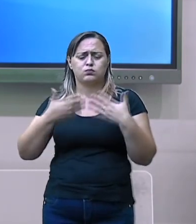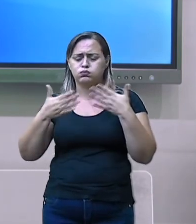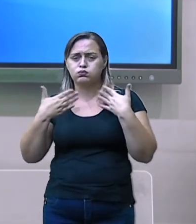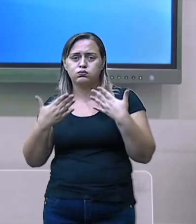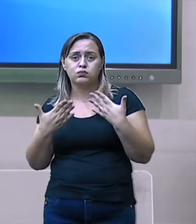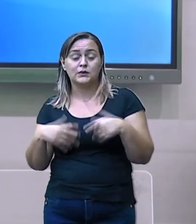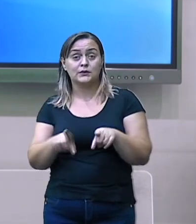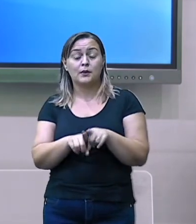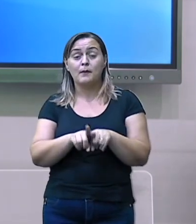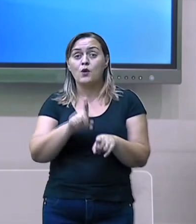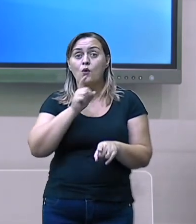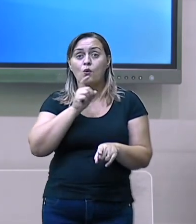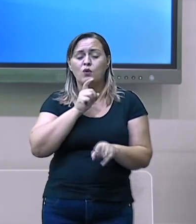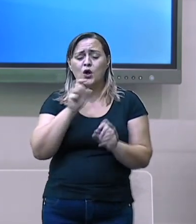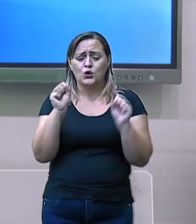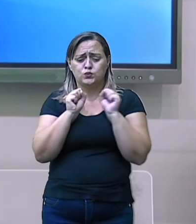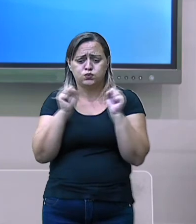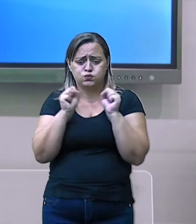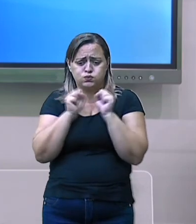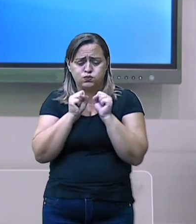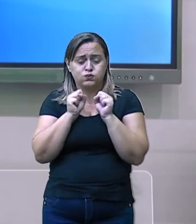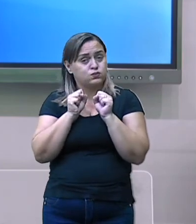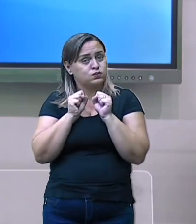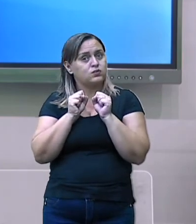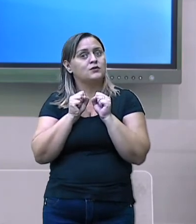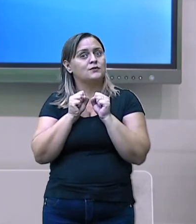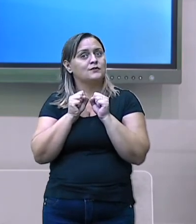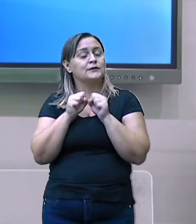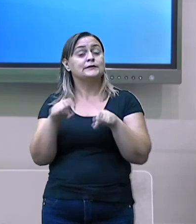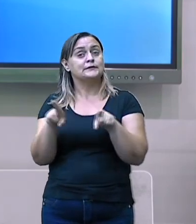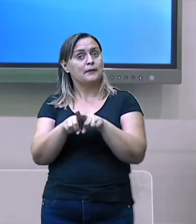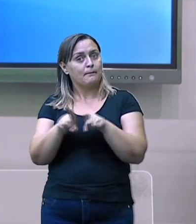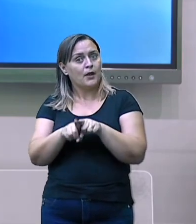Até mesmo a quantidade de chuva, ela tem...